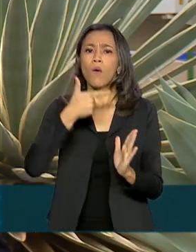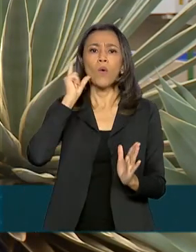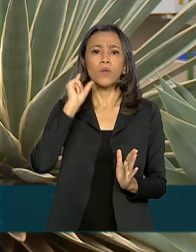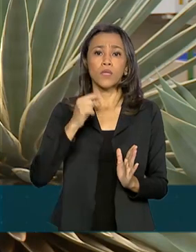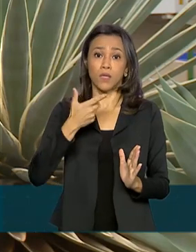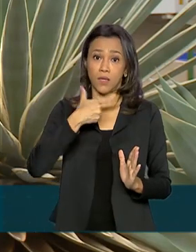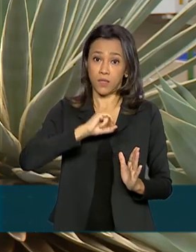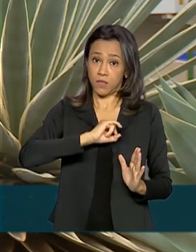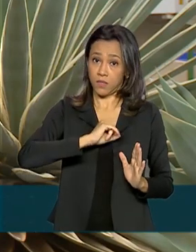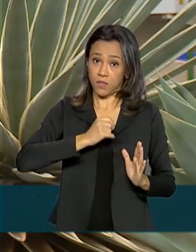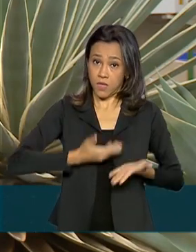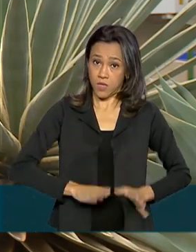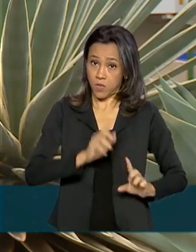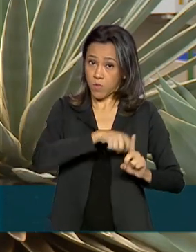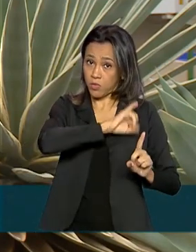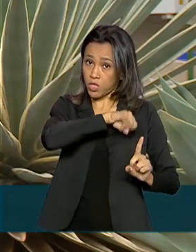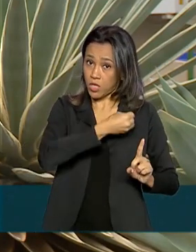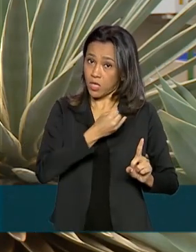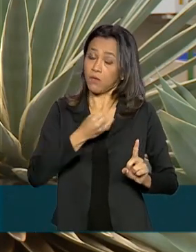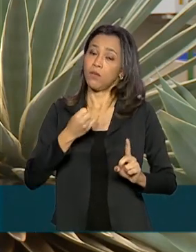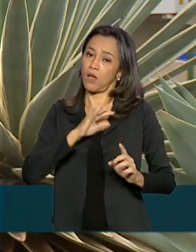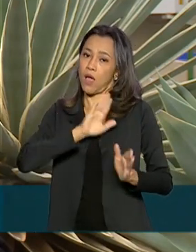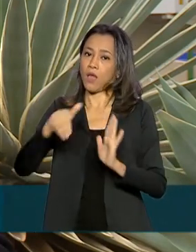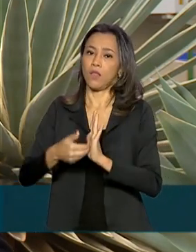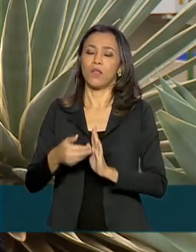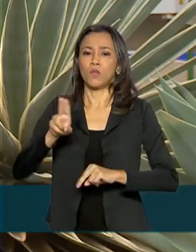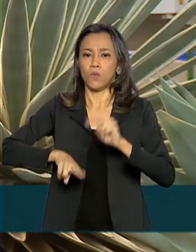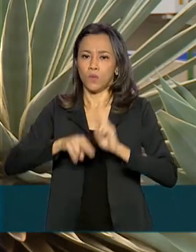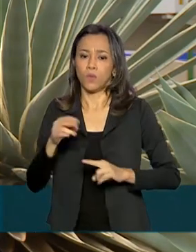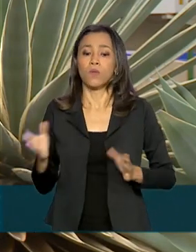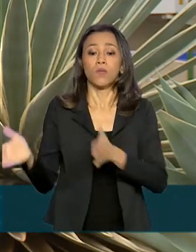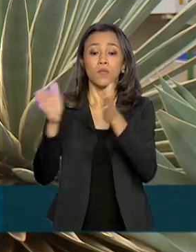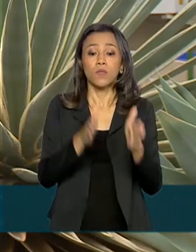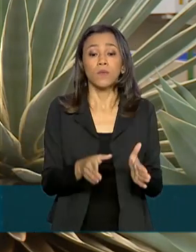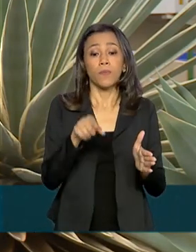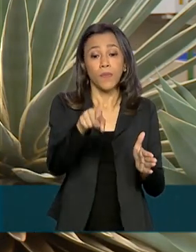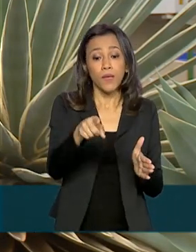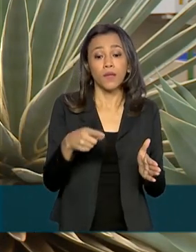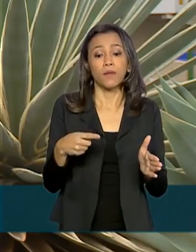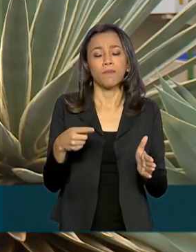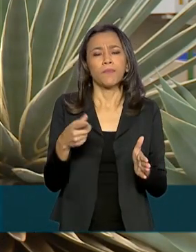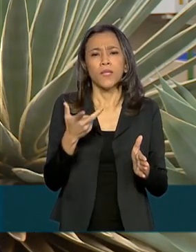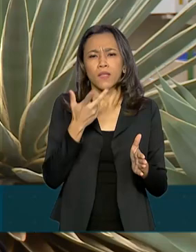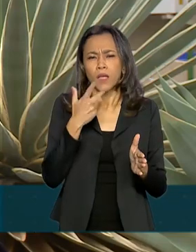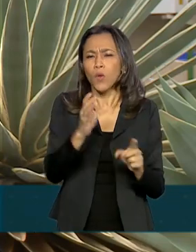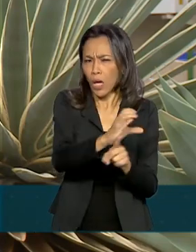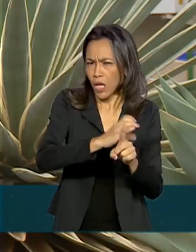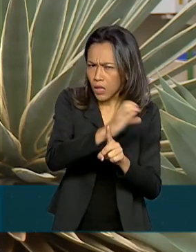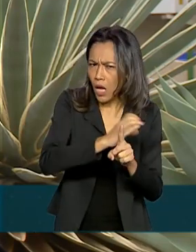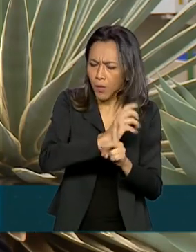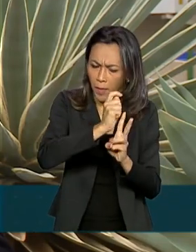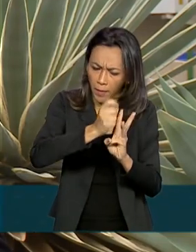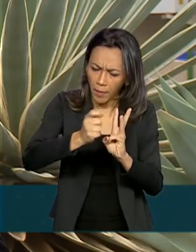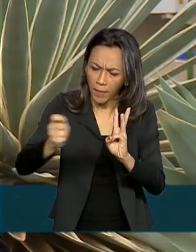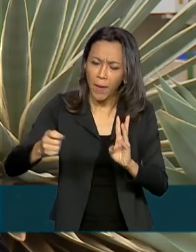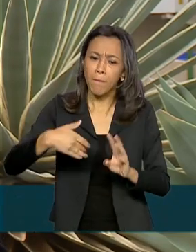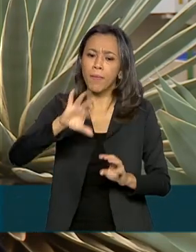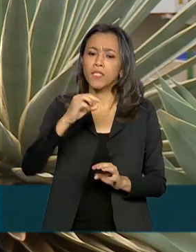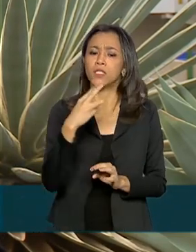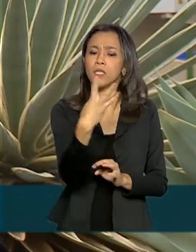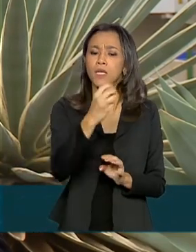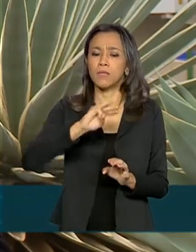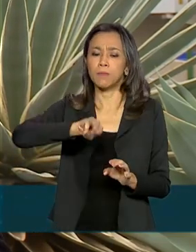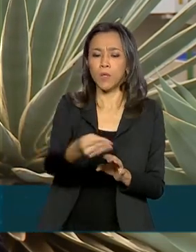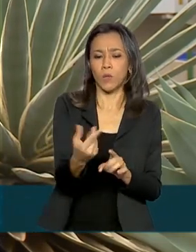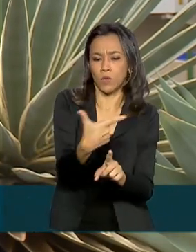a junho. De acordo com a Caixa Econômica Federal, com essa etapa específica de pagamentos, mais de 3 bilhões e 200 milhões